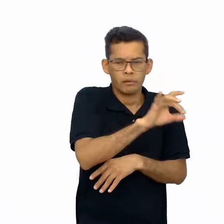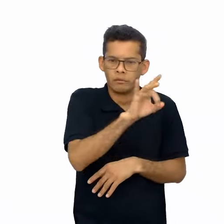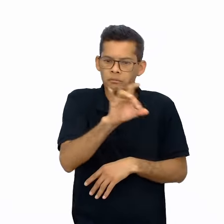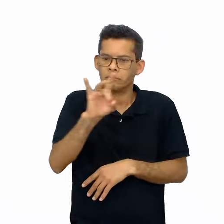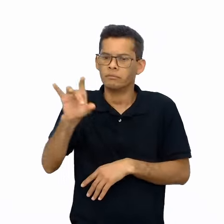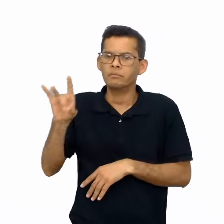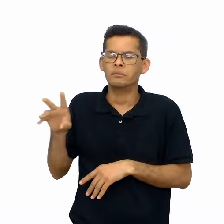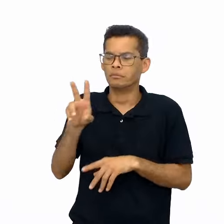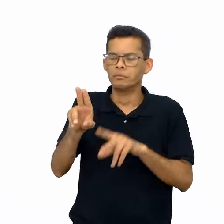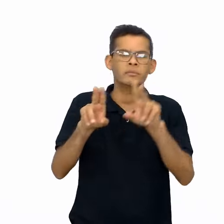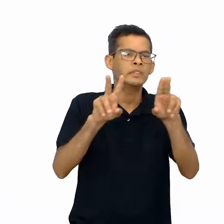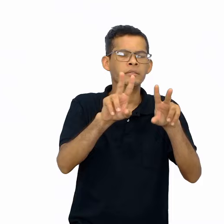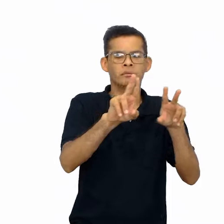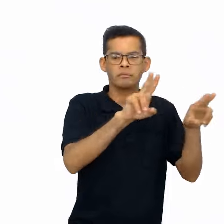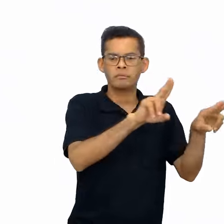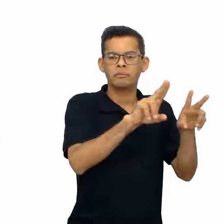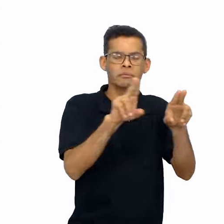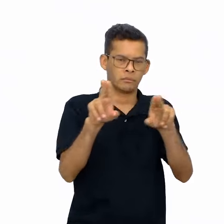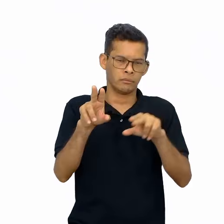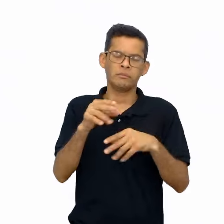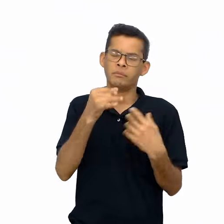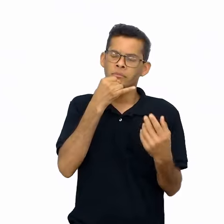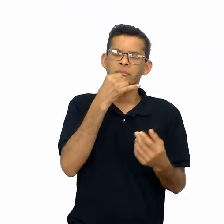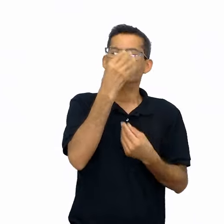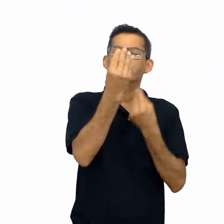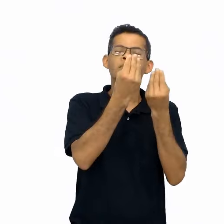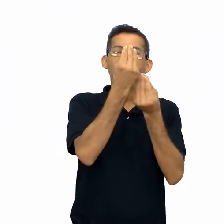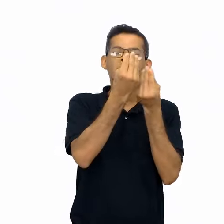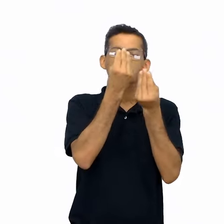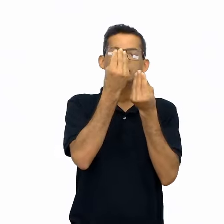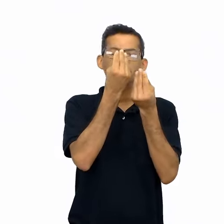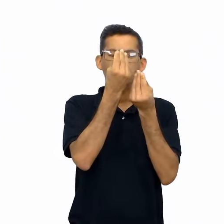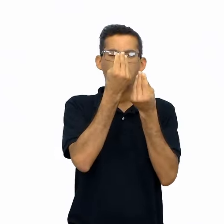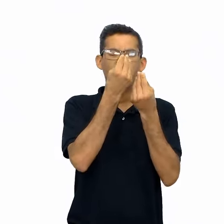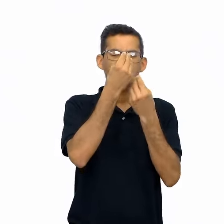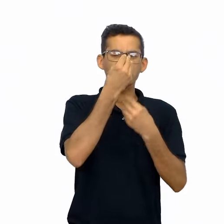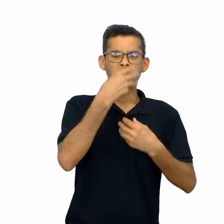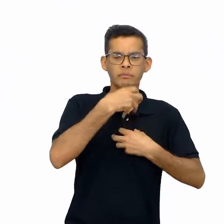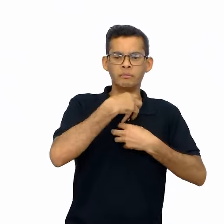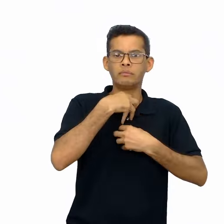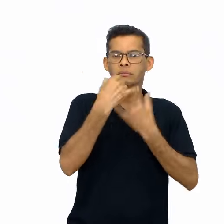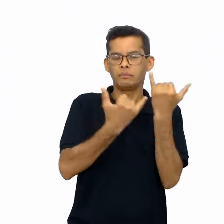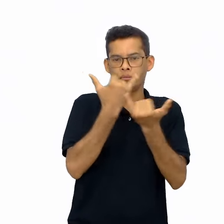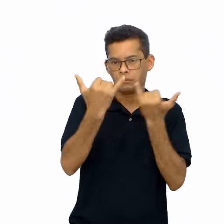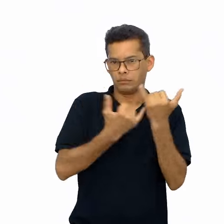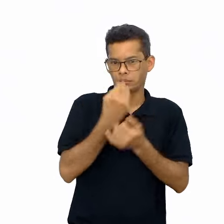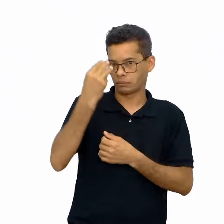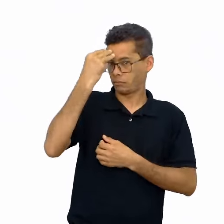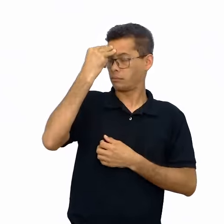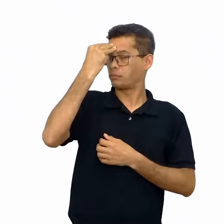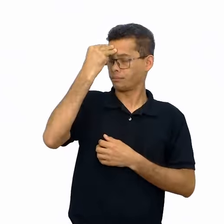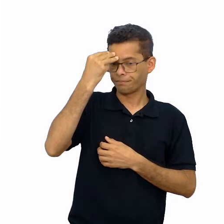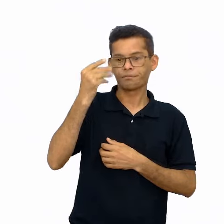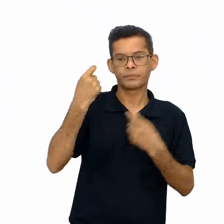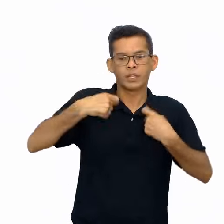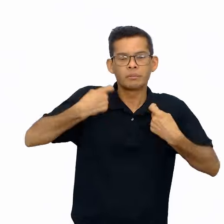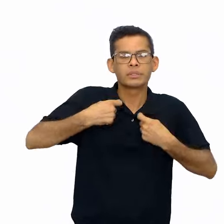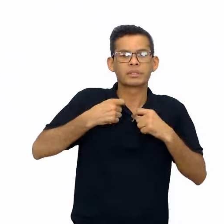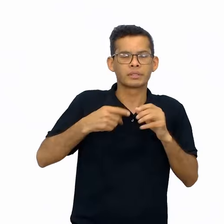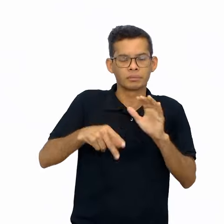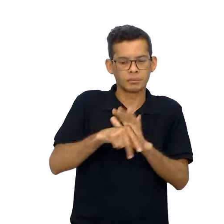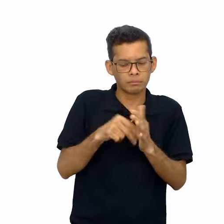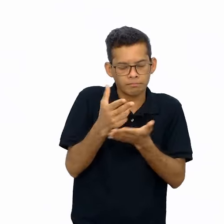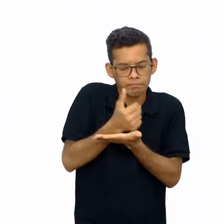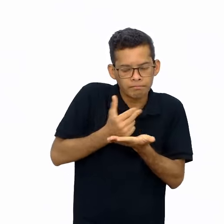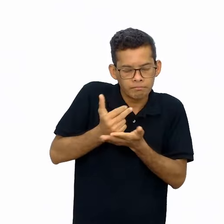do desenho, como que comprovará o jogo da memória. E o desenho deve ser bem detalhado.